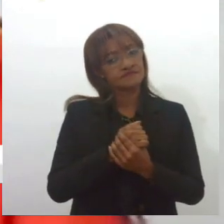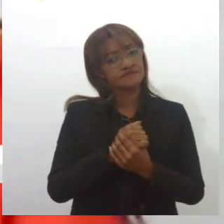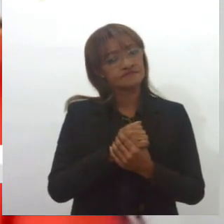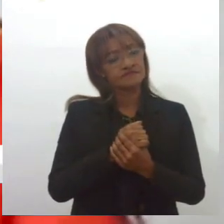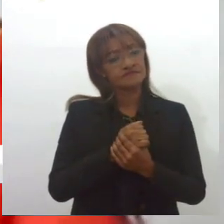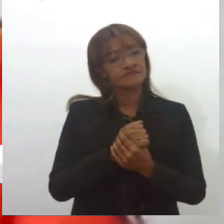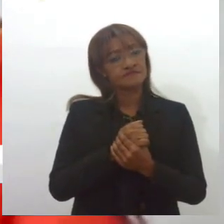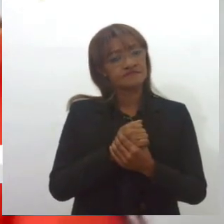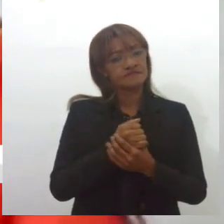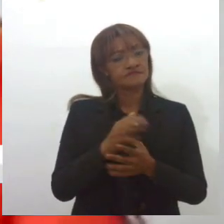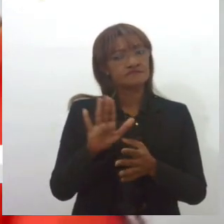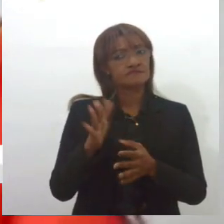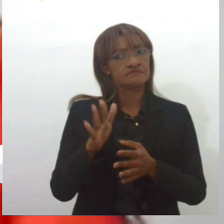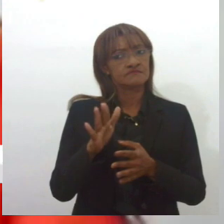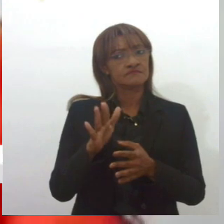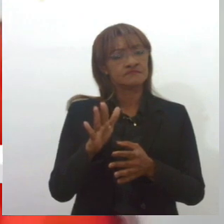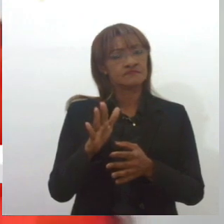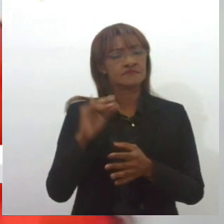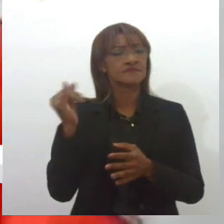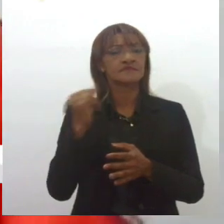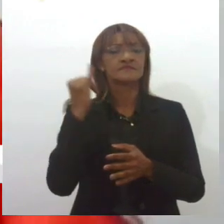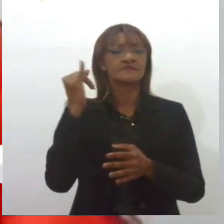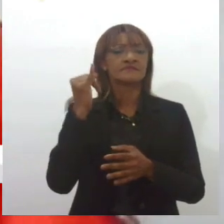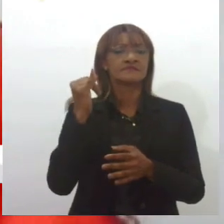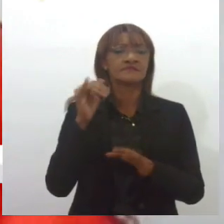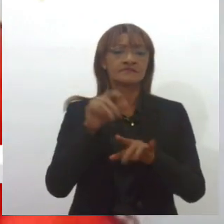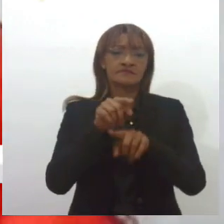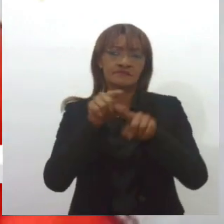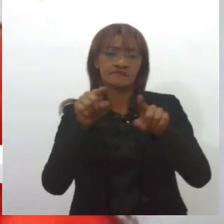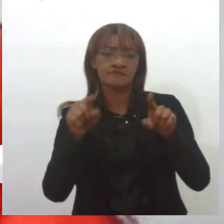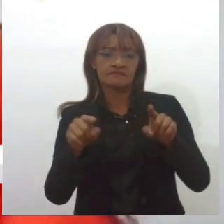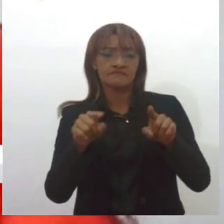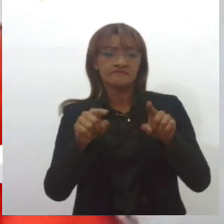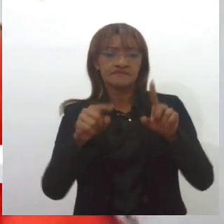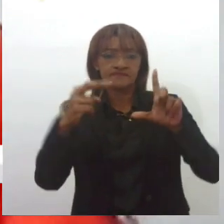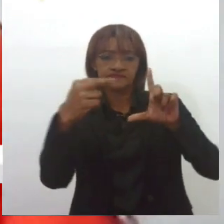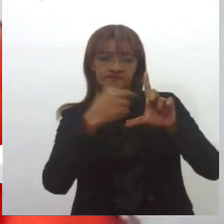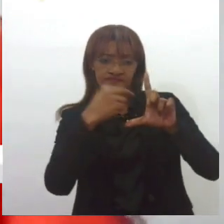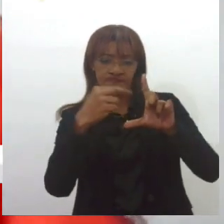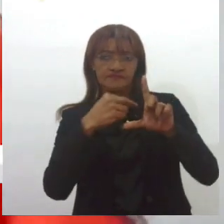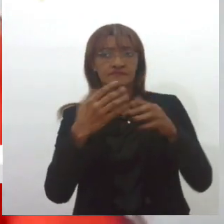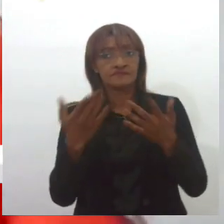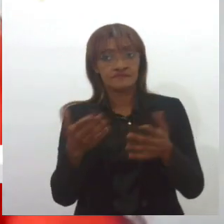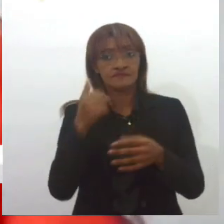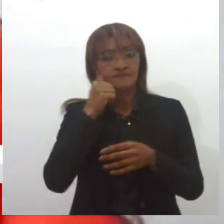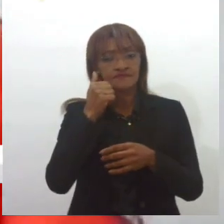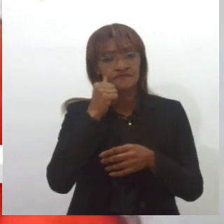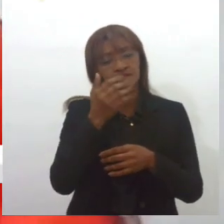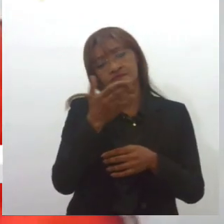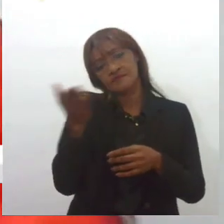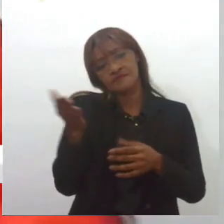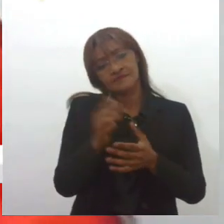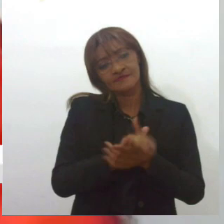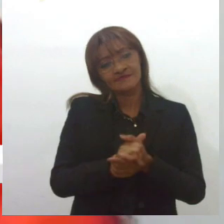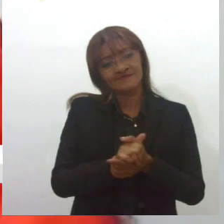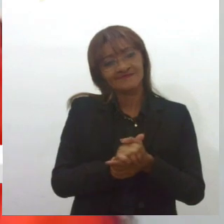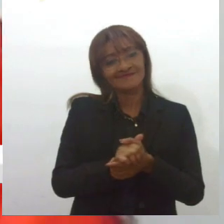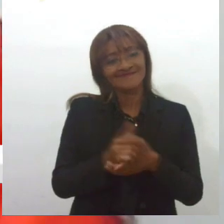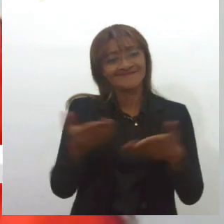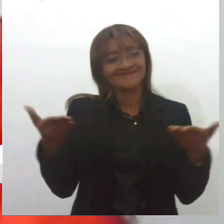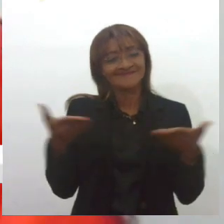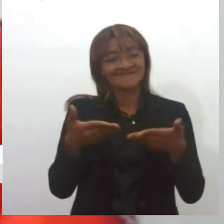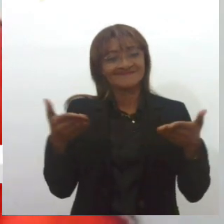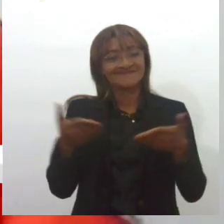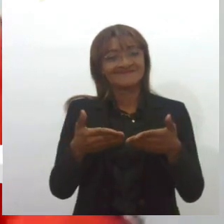Não sei se é importante frisar, mas para quem está nos ouvindo, né, para o público feminino, hoje nós somos cotistas, né, Manoela?